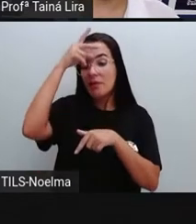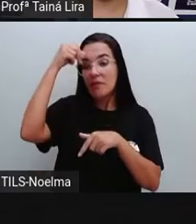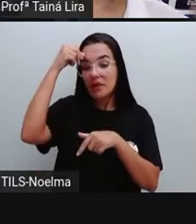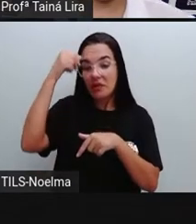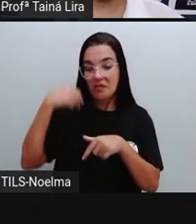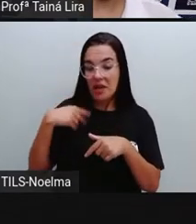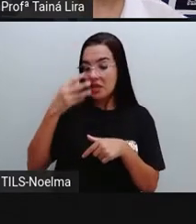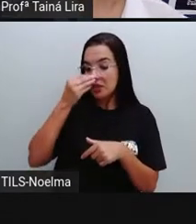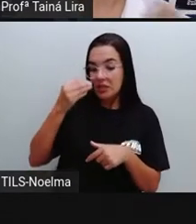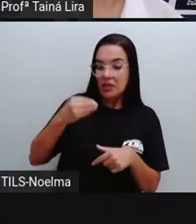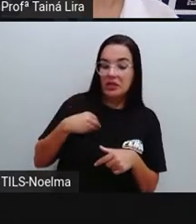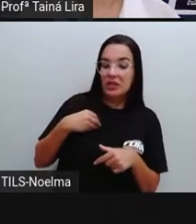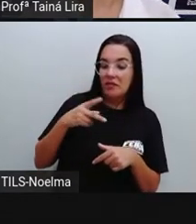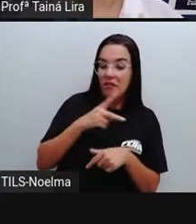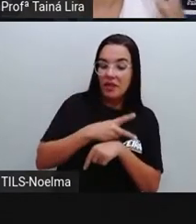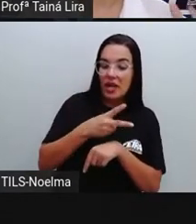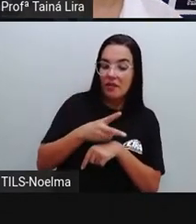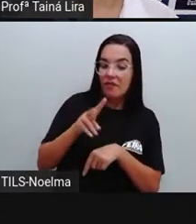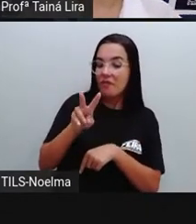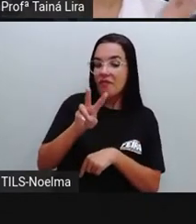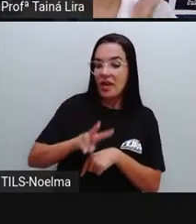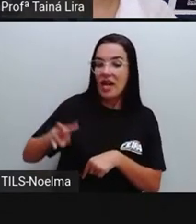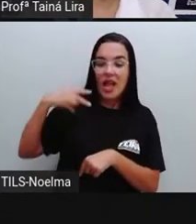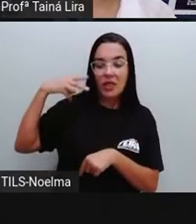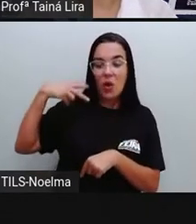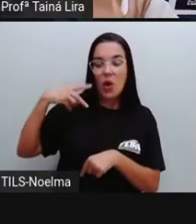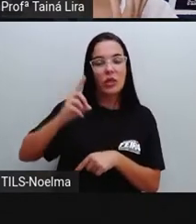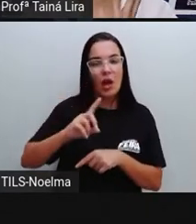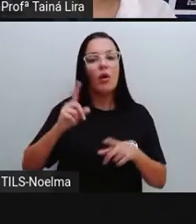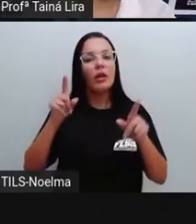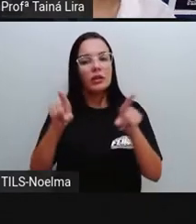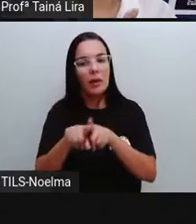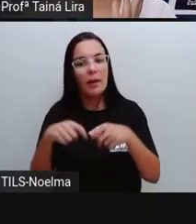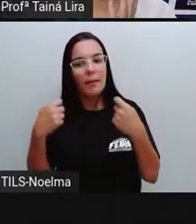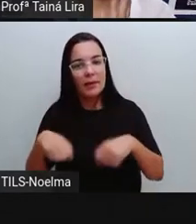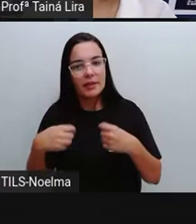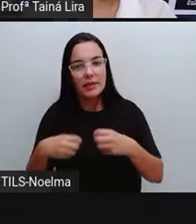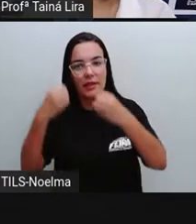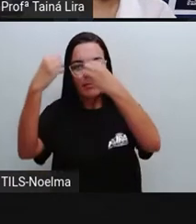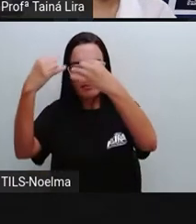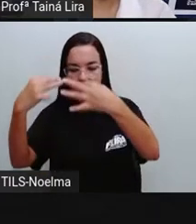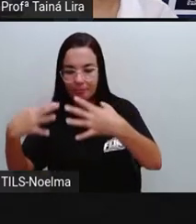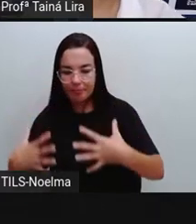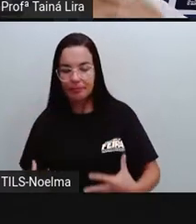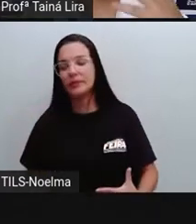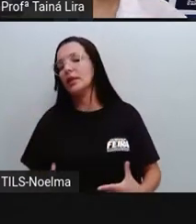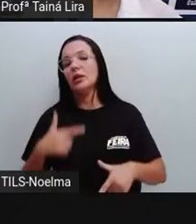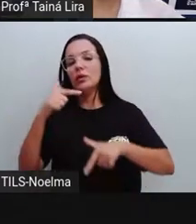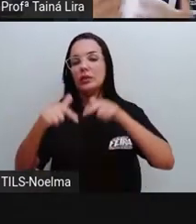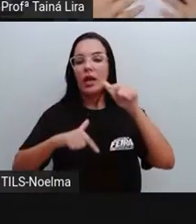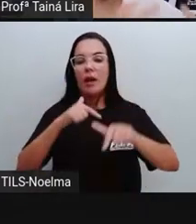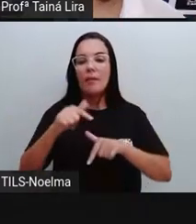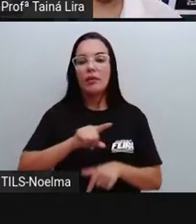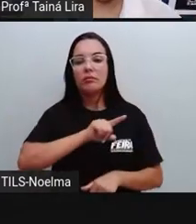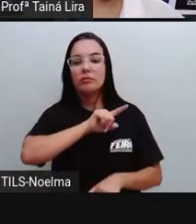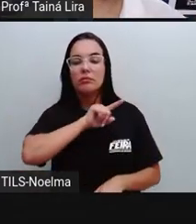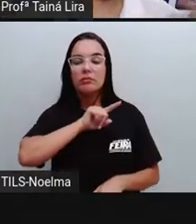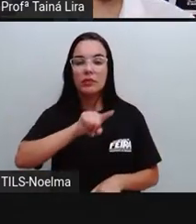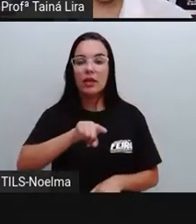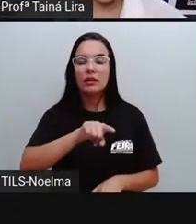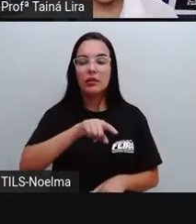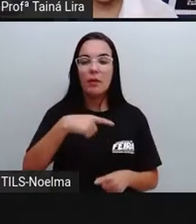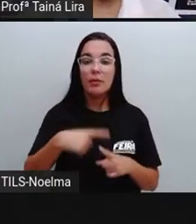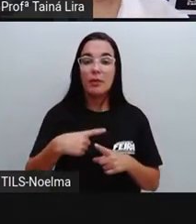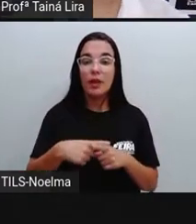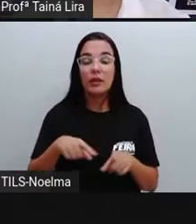fazer, né, o que ele quer. Ele também precisa prestar contas do trabalho dele, porque os outros vereadores, a